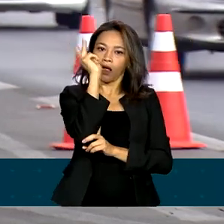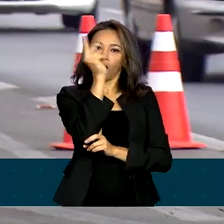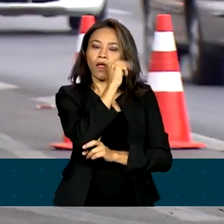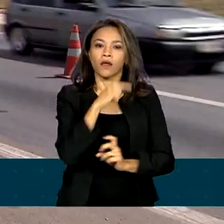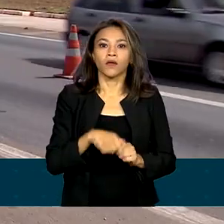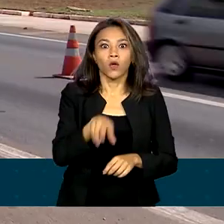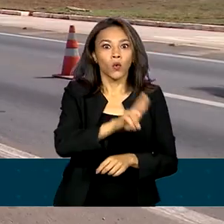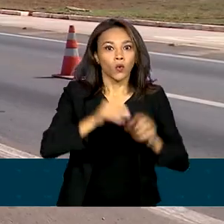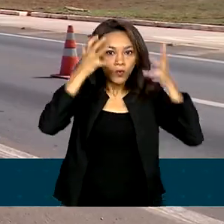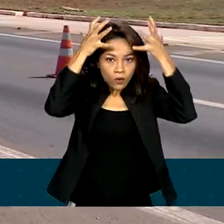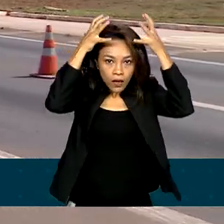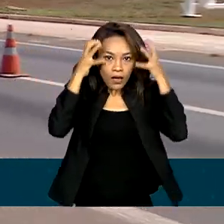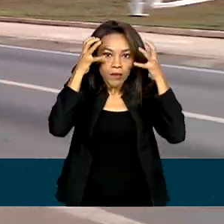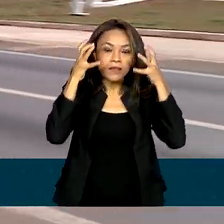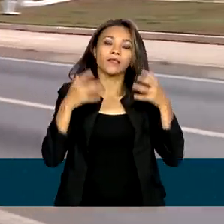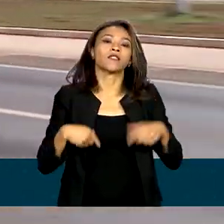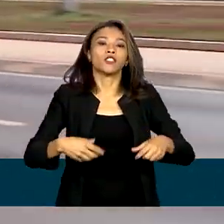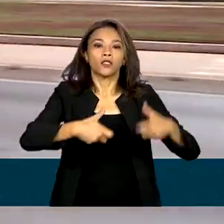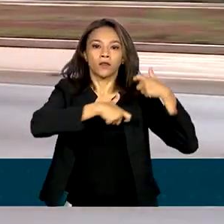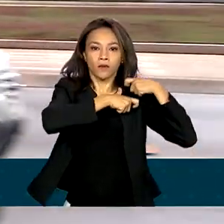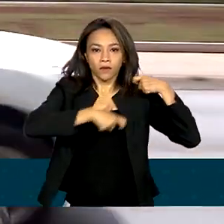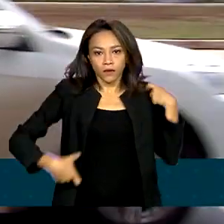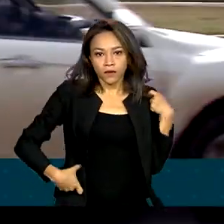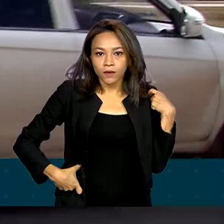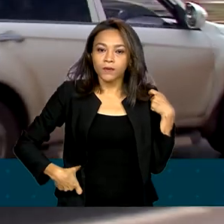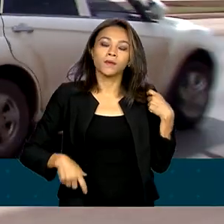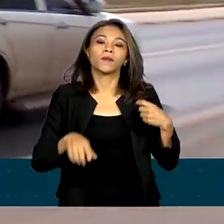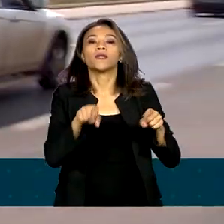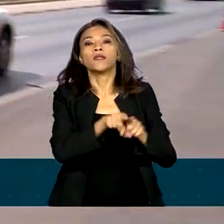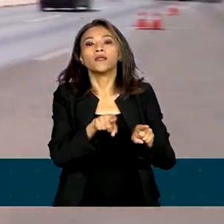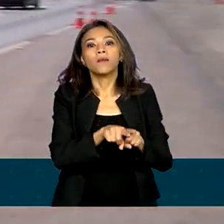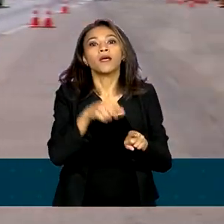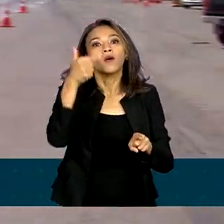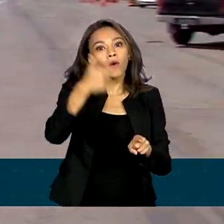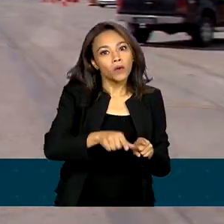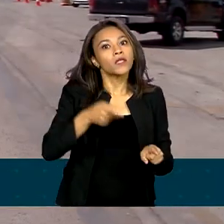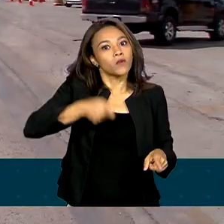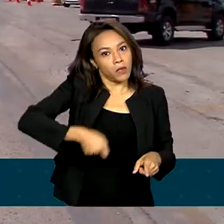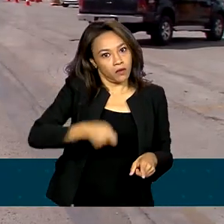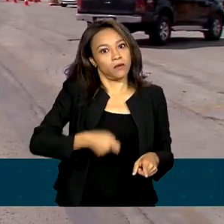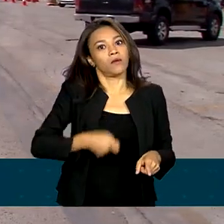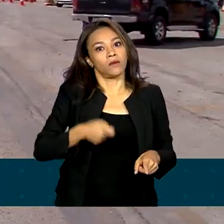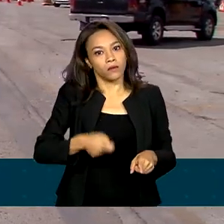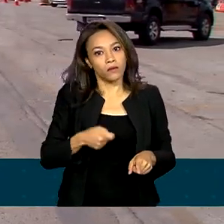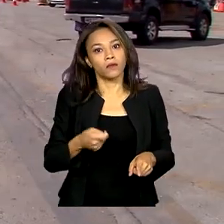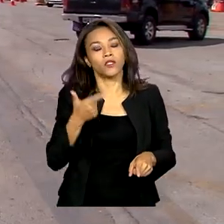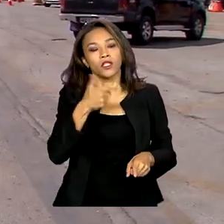capacete, cinto de segurança e dispositivos de retenção obrigatórios e uso indevido do celular ao volante.